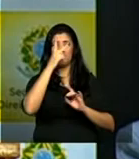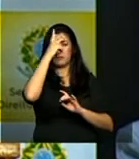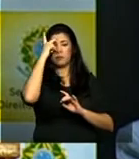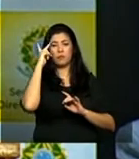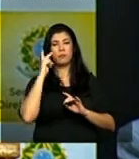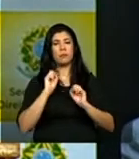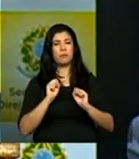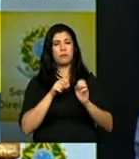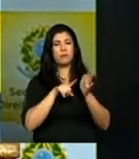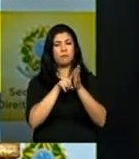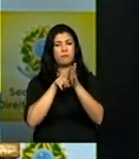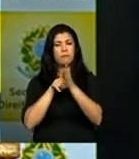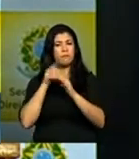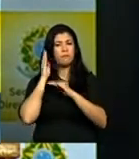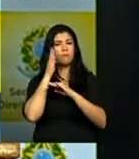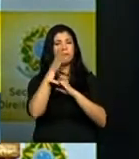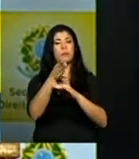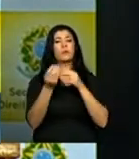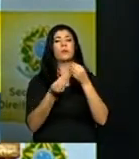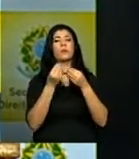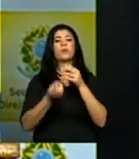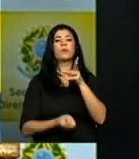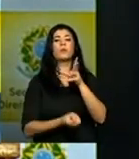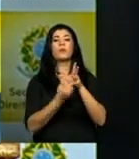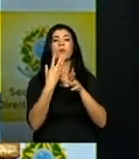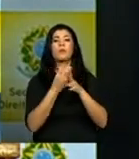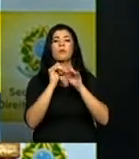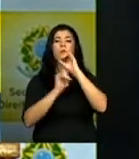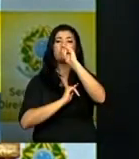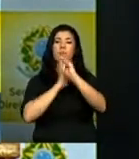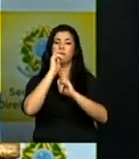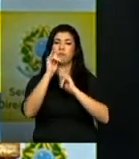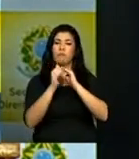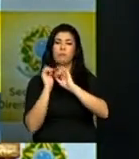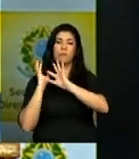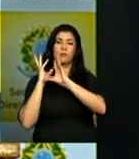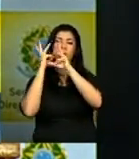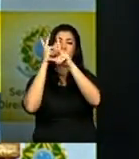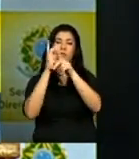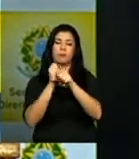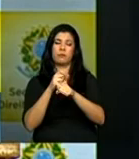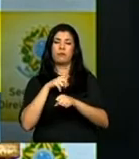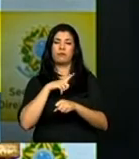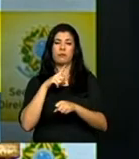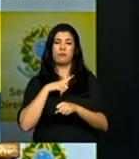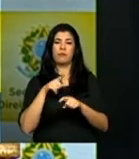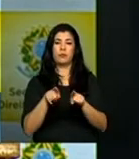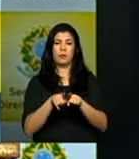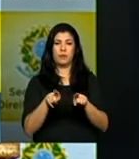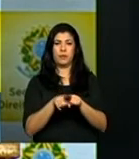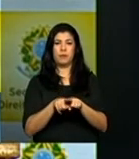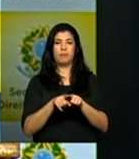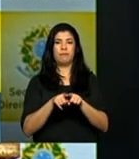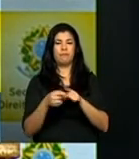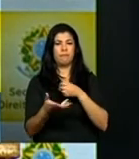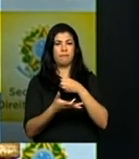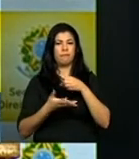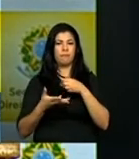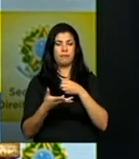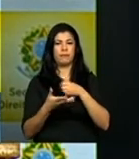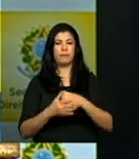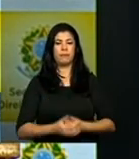fazerem uma análise direta dessas fontes de informação histórica, que são as fontes primárias.